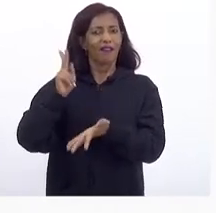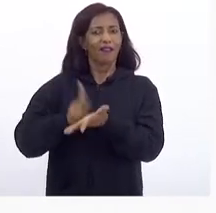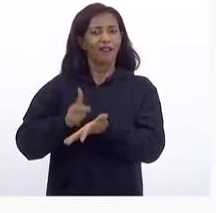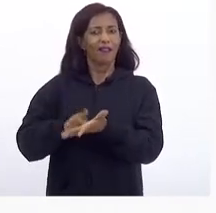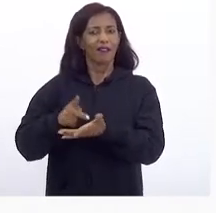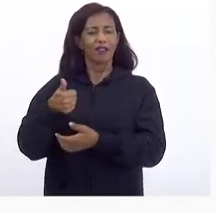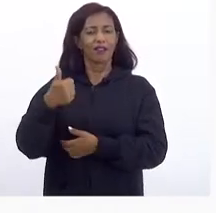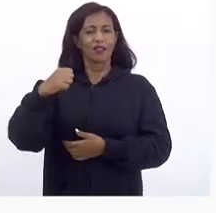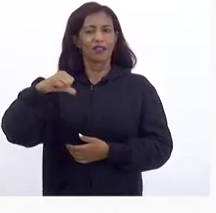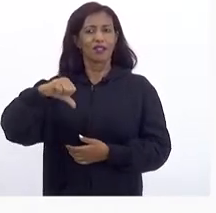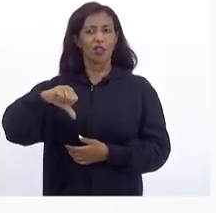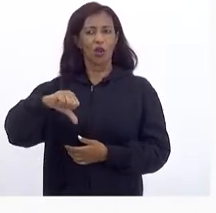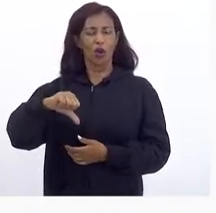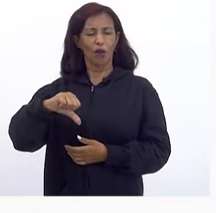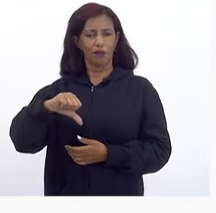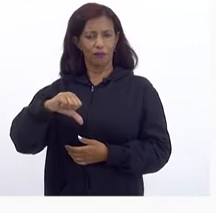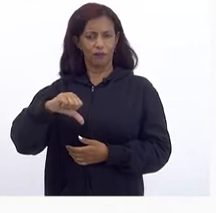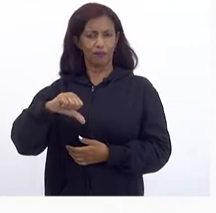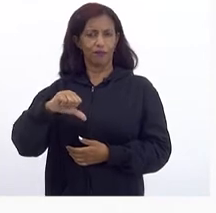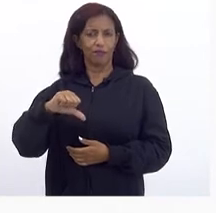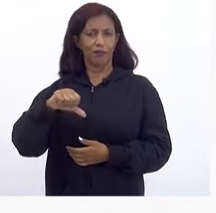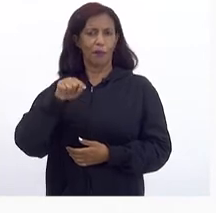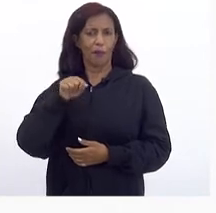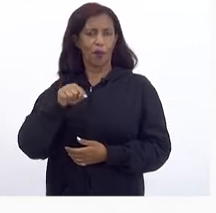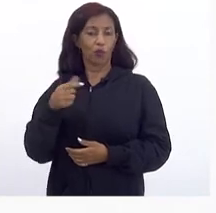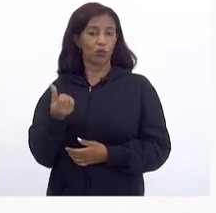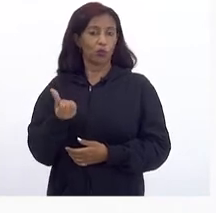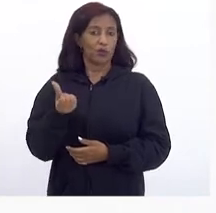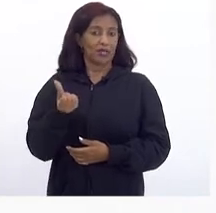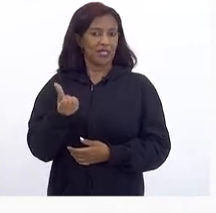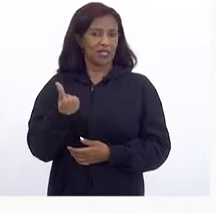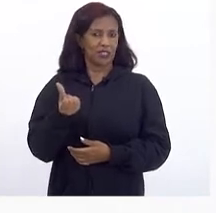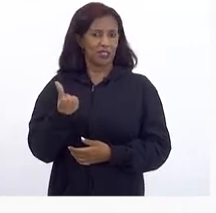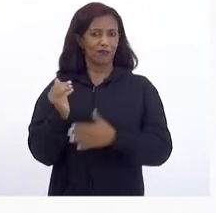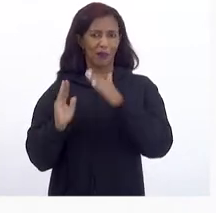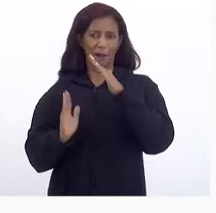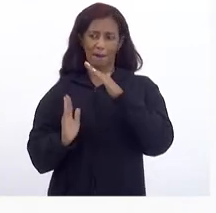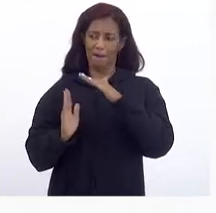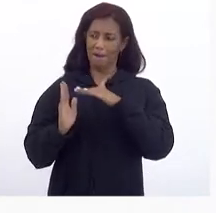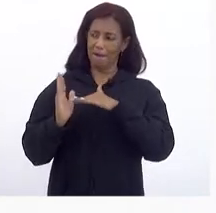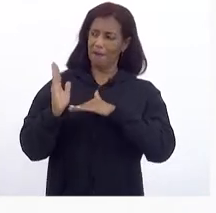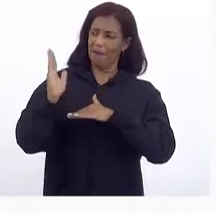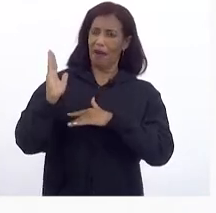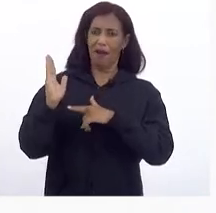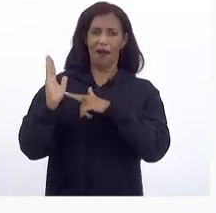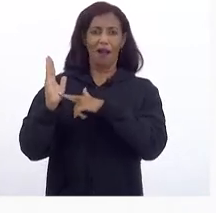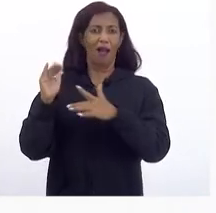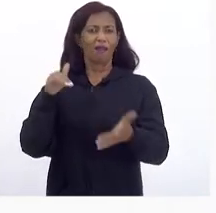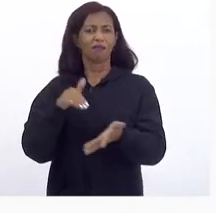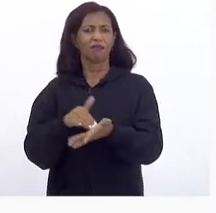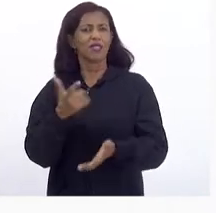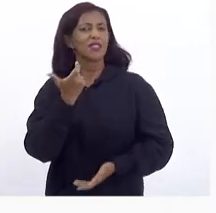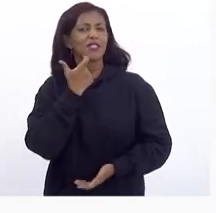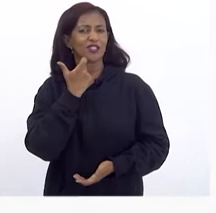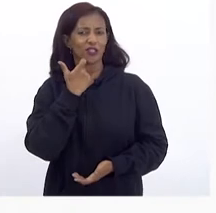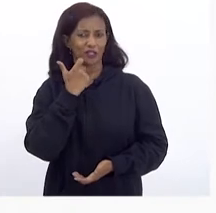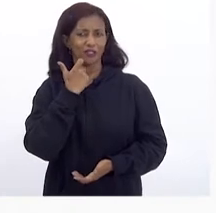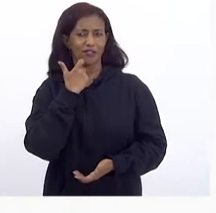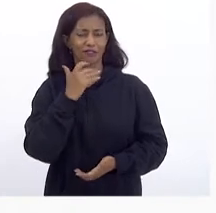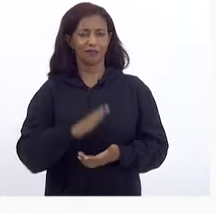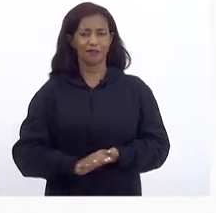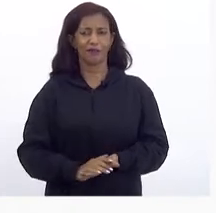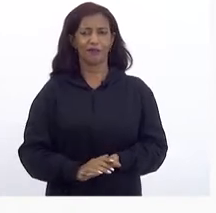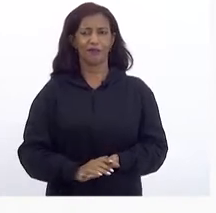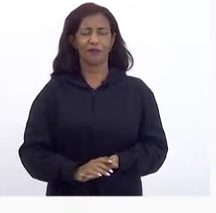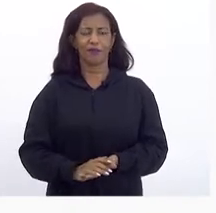19 19.6 Até Sexta-feira Então